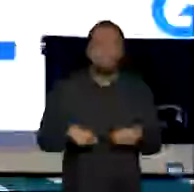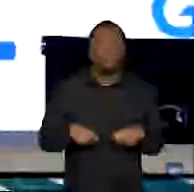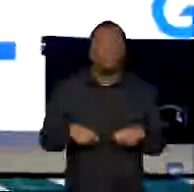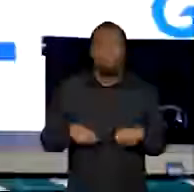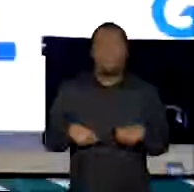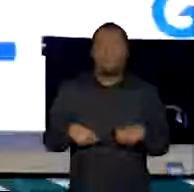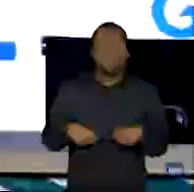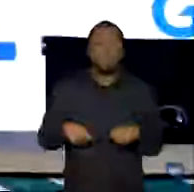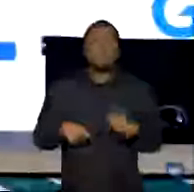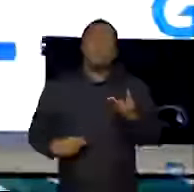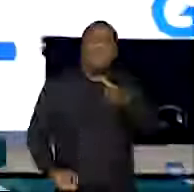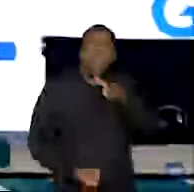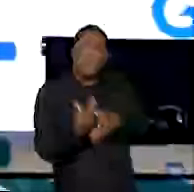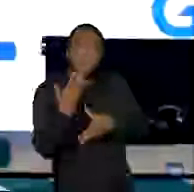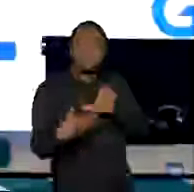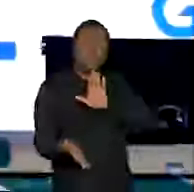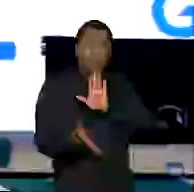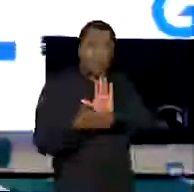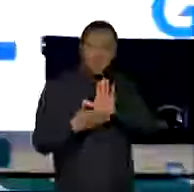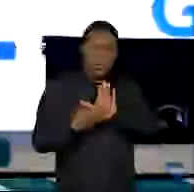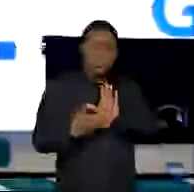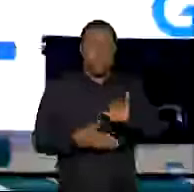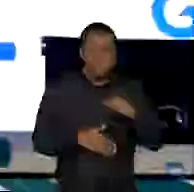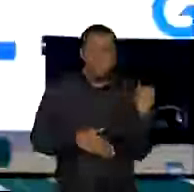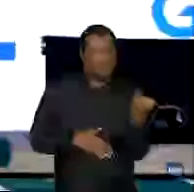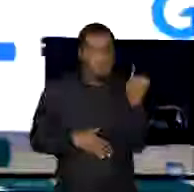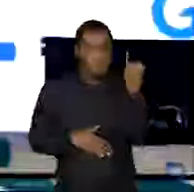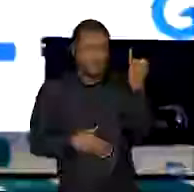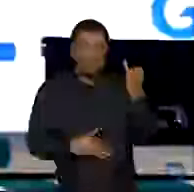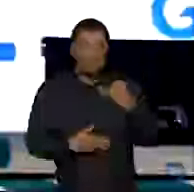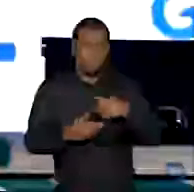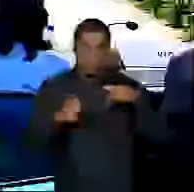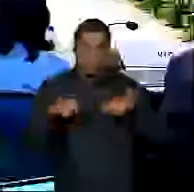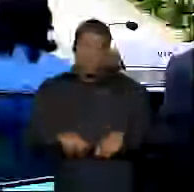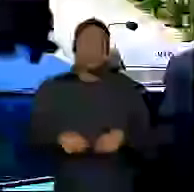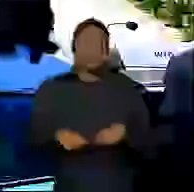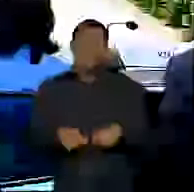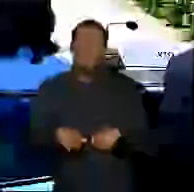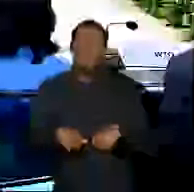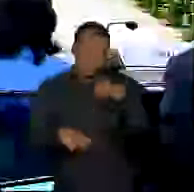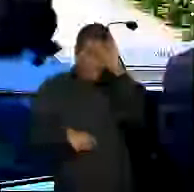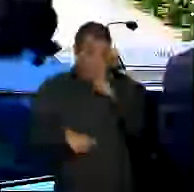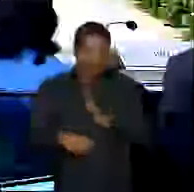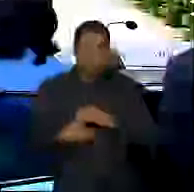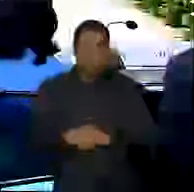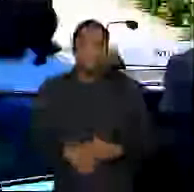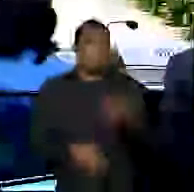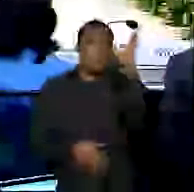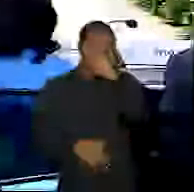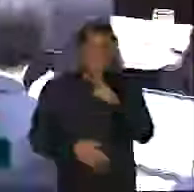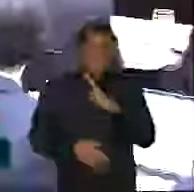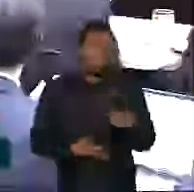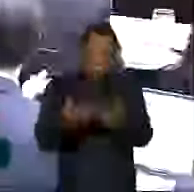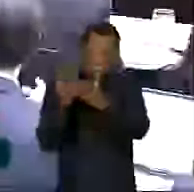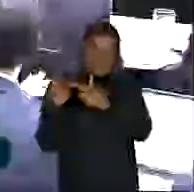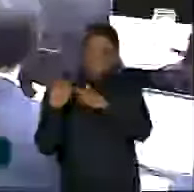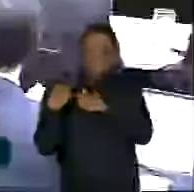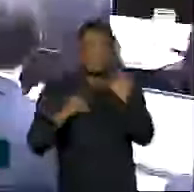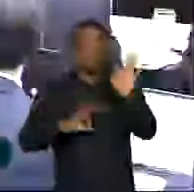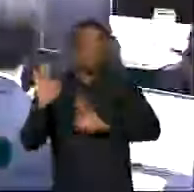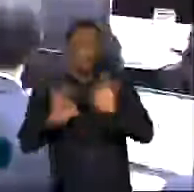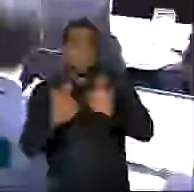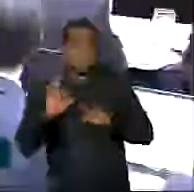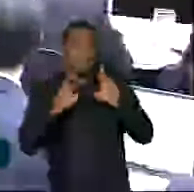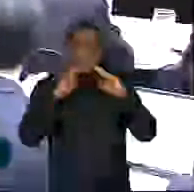em propostas concretas, inclusive no Brasil. O Brasil é responsável por organizar a